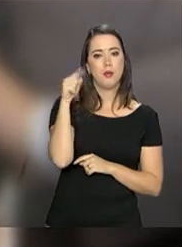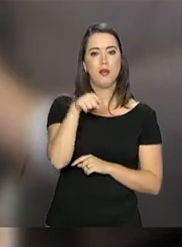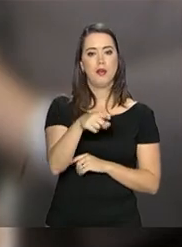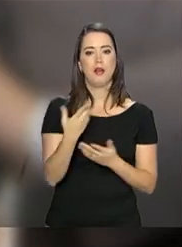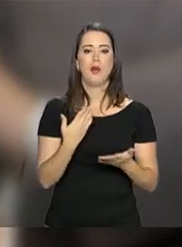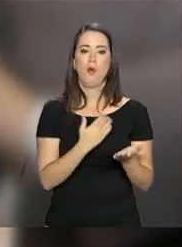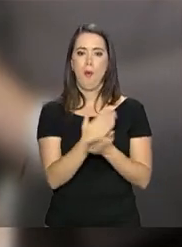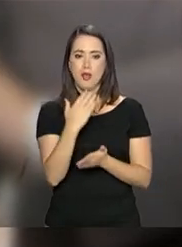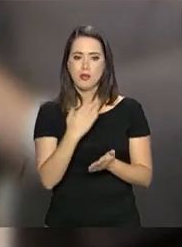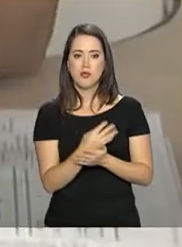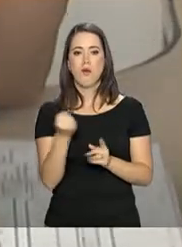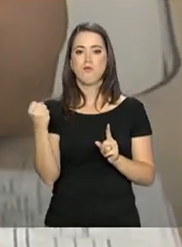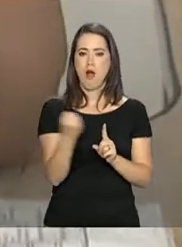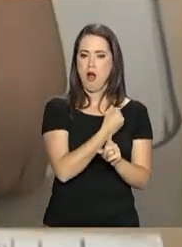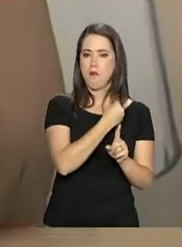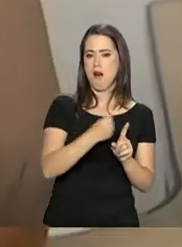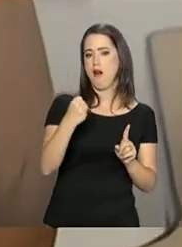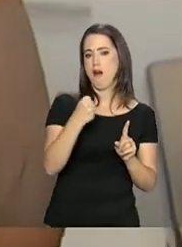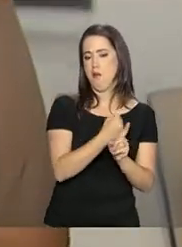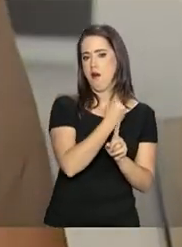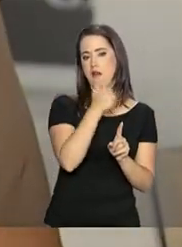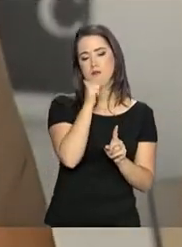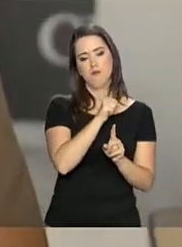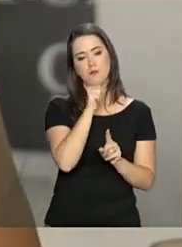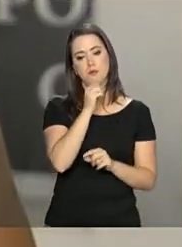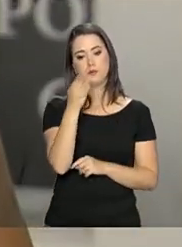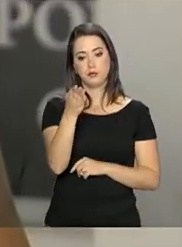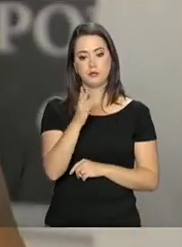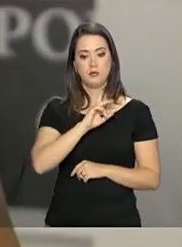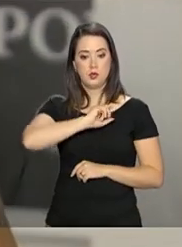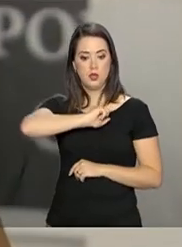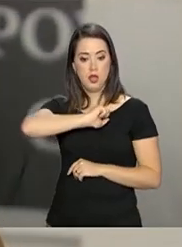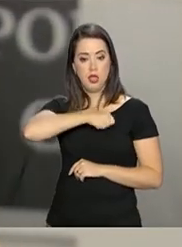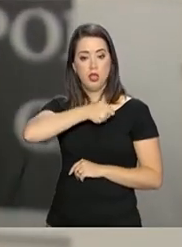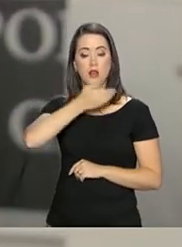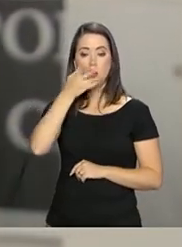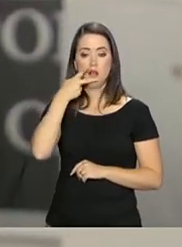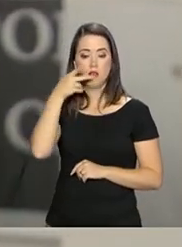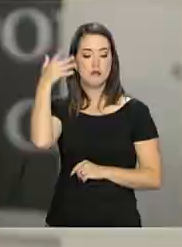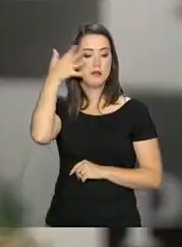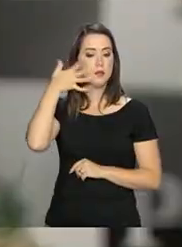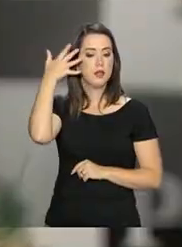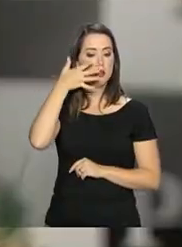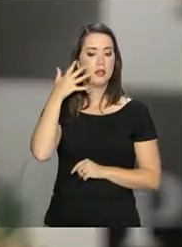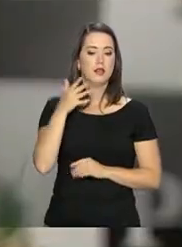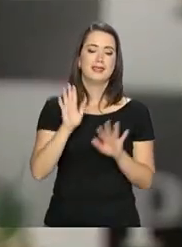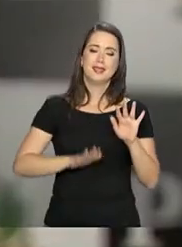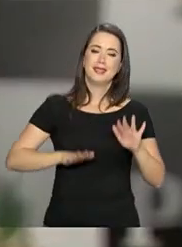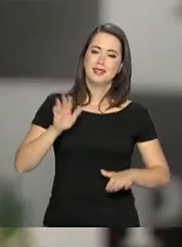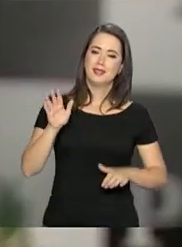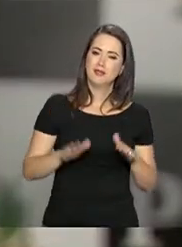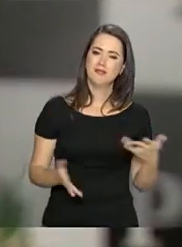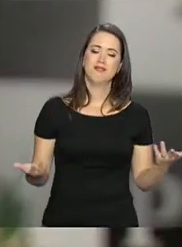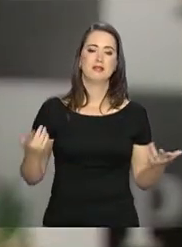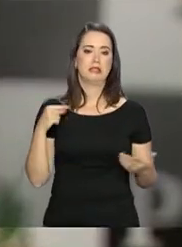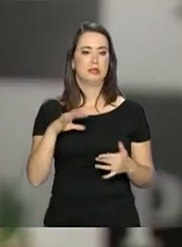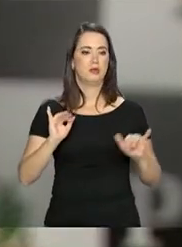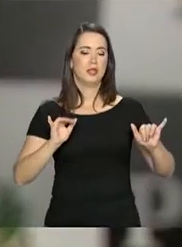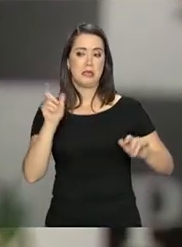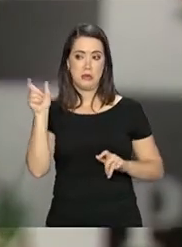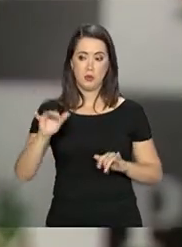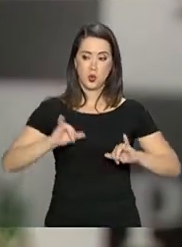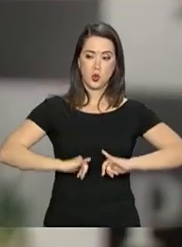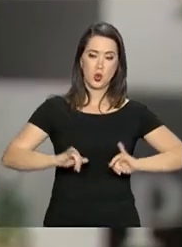que ele começou a agredir ela. O caso foi atendido pela delegada titular. Ela explica que nem sempre as vítimas